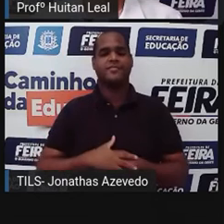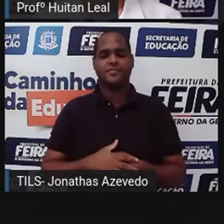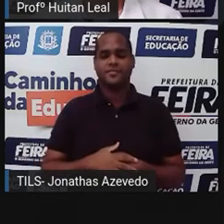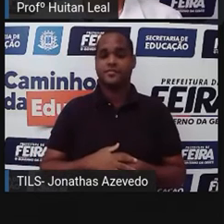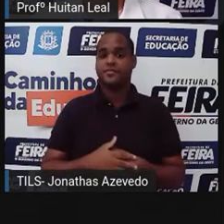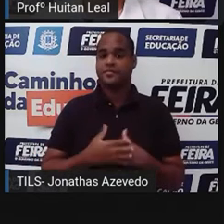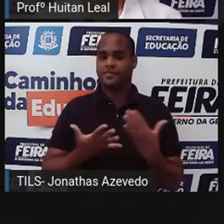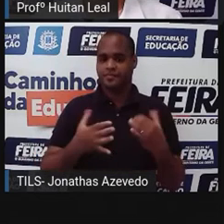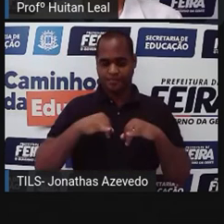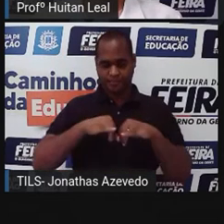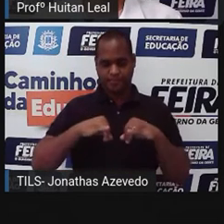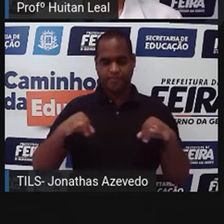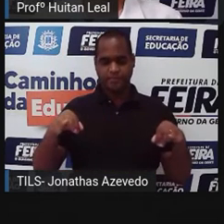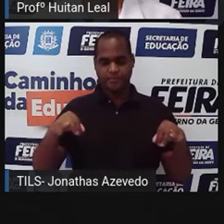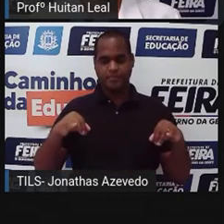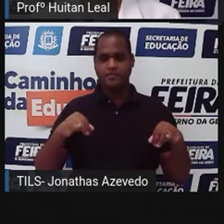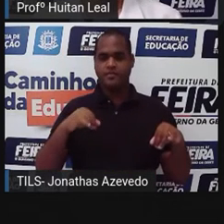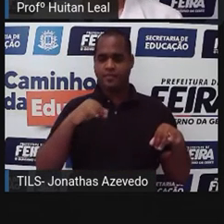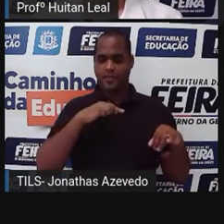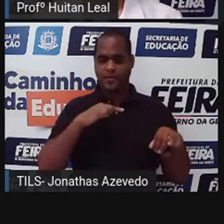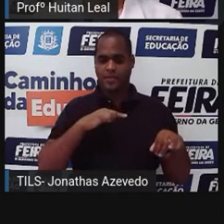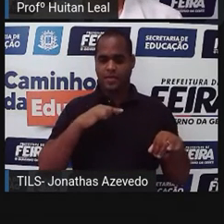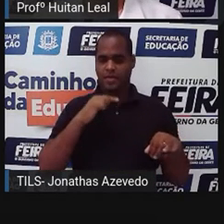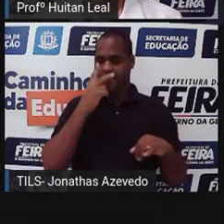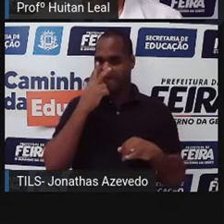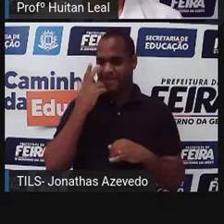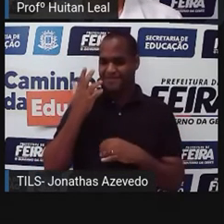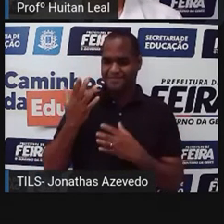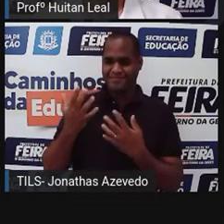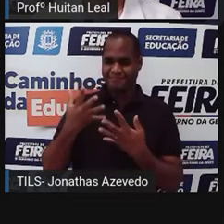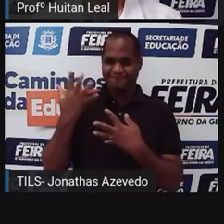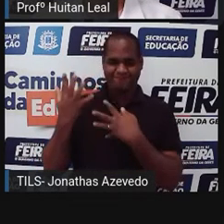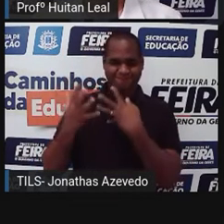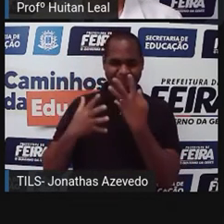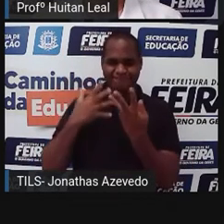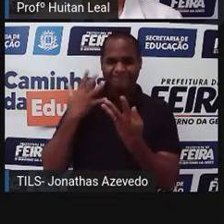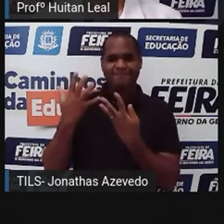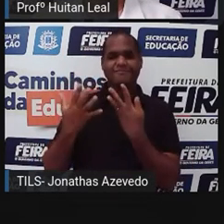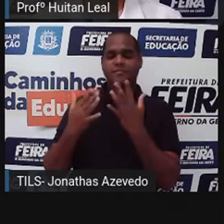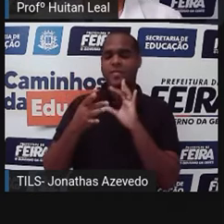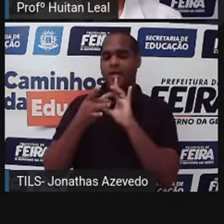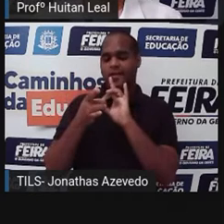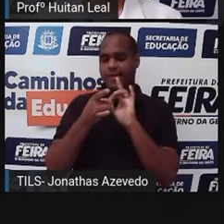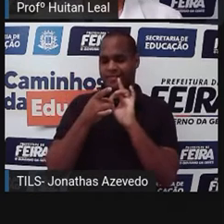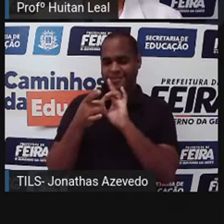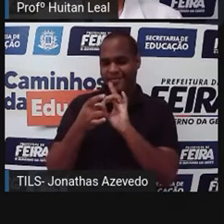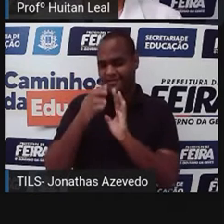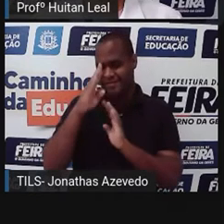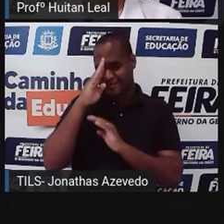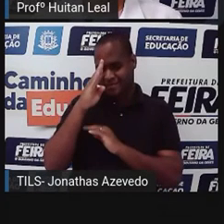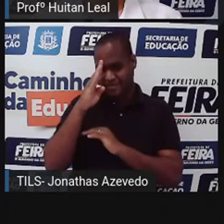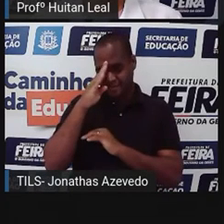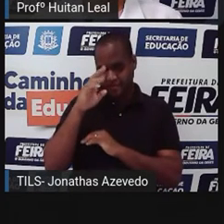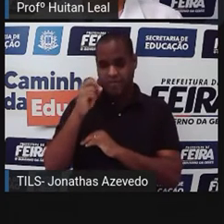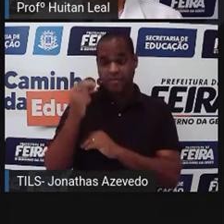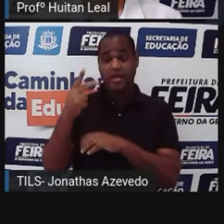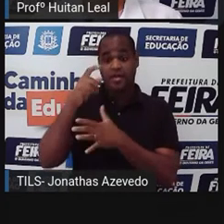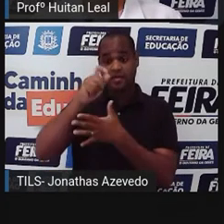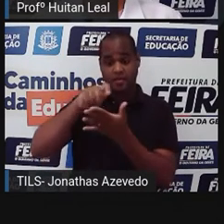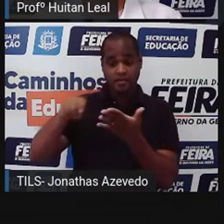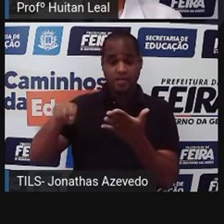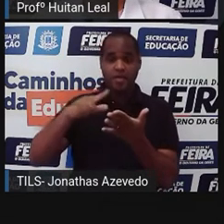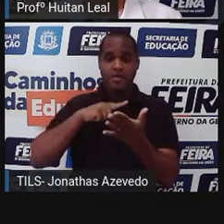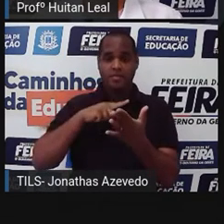a notícia ela tem que ser impessoal, não é? Não há uma relação direta do escritor, da